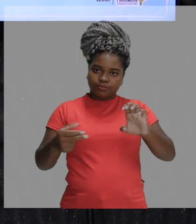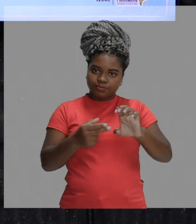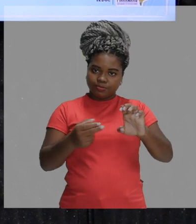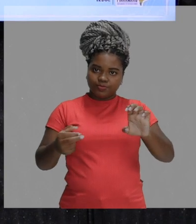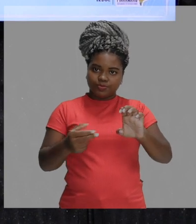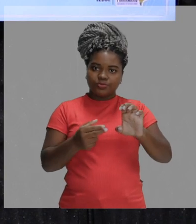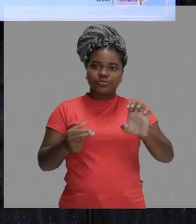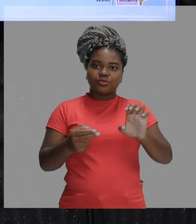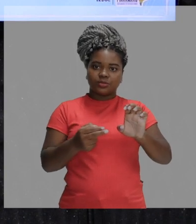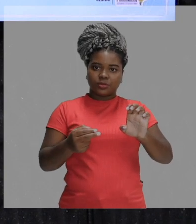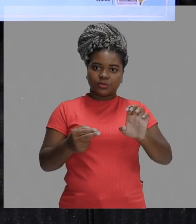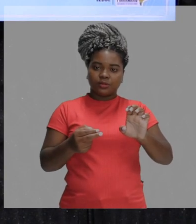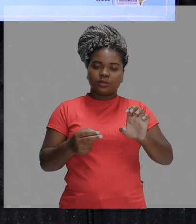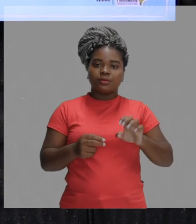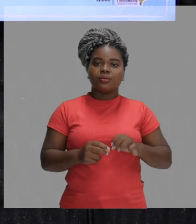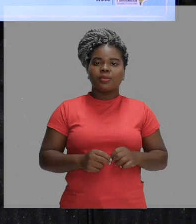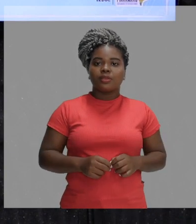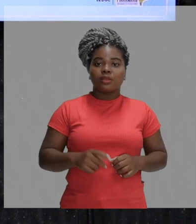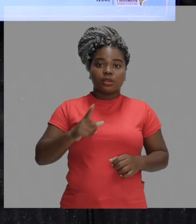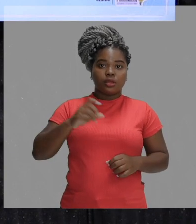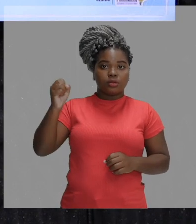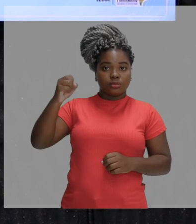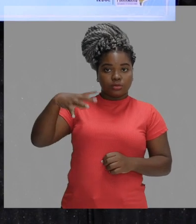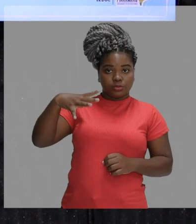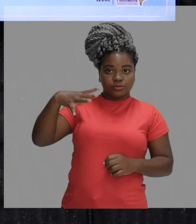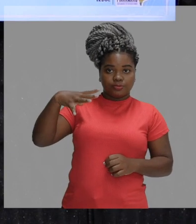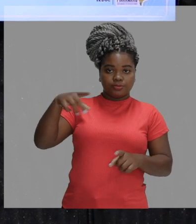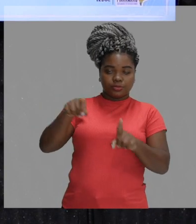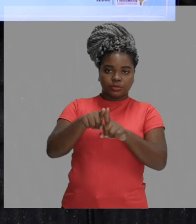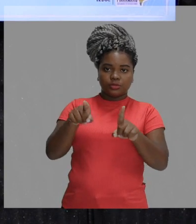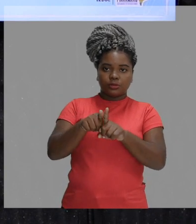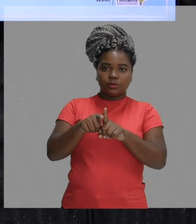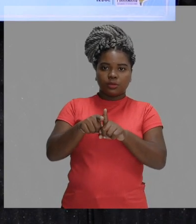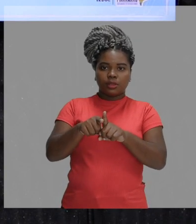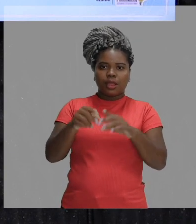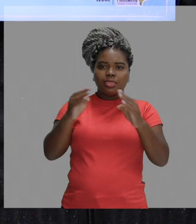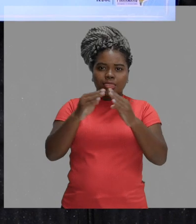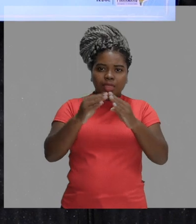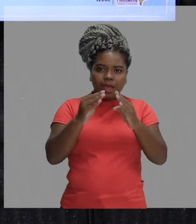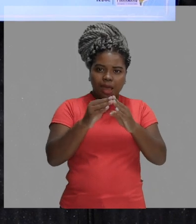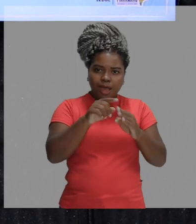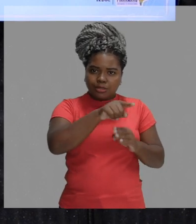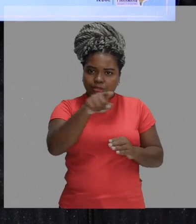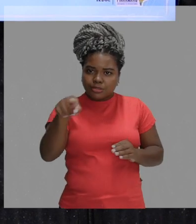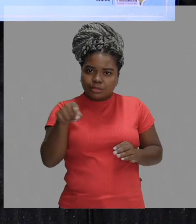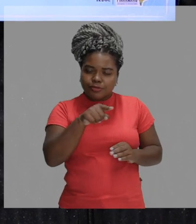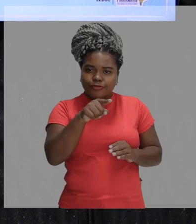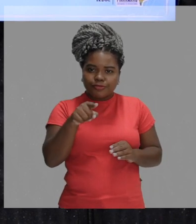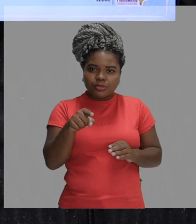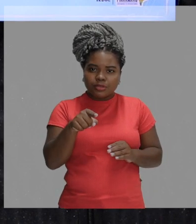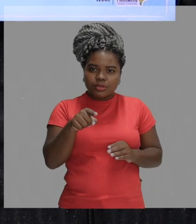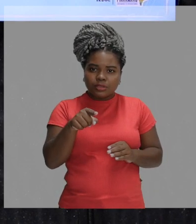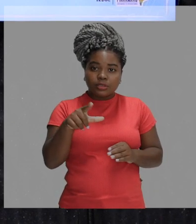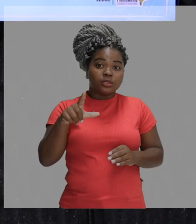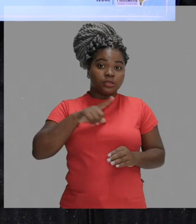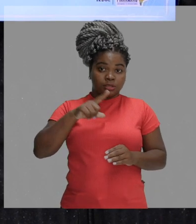Na casa de vocês deve ter uma lâmpada. Essa lâmpada deve ser uma lâmpada fluorescente, por exemplo.